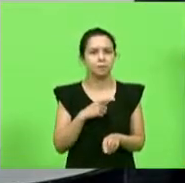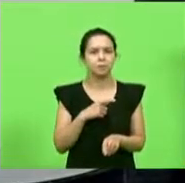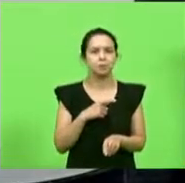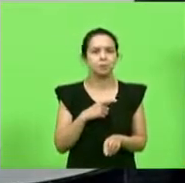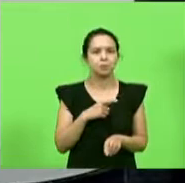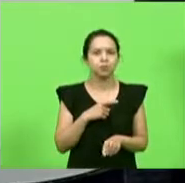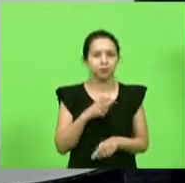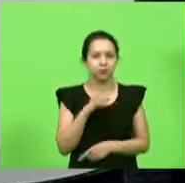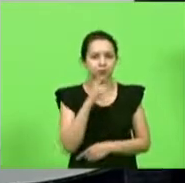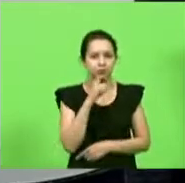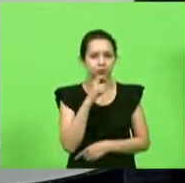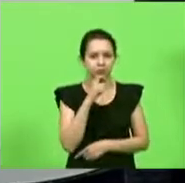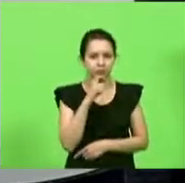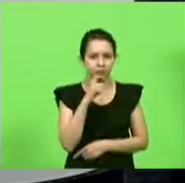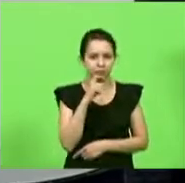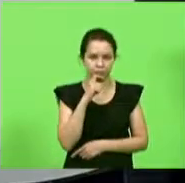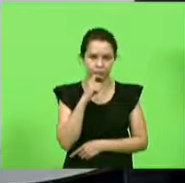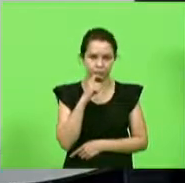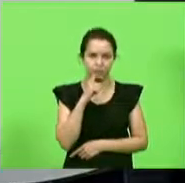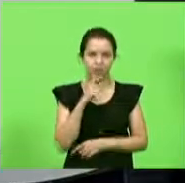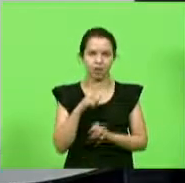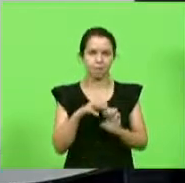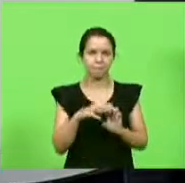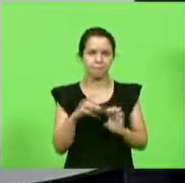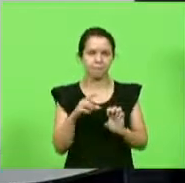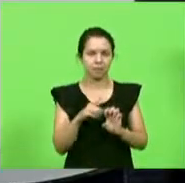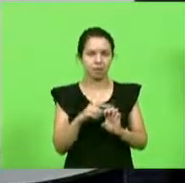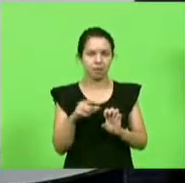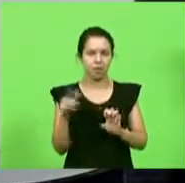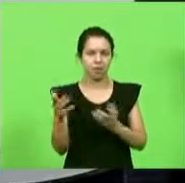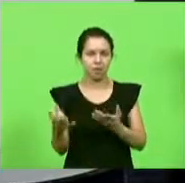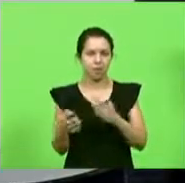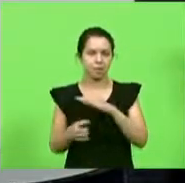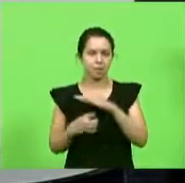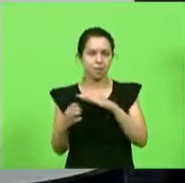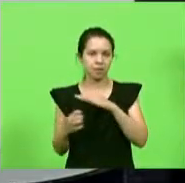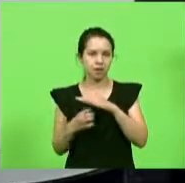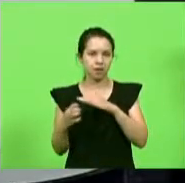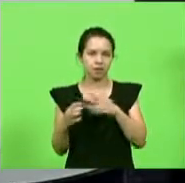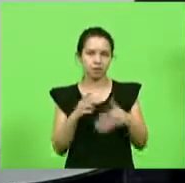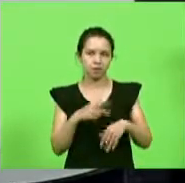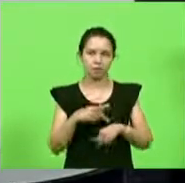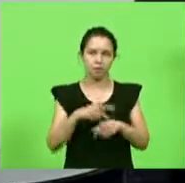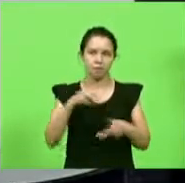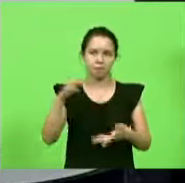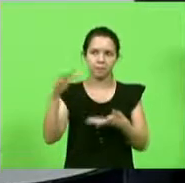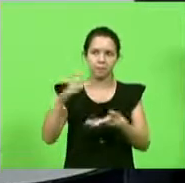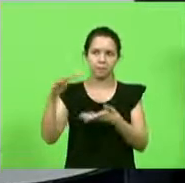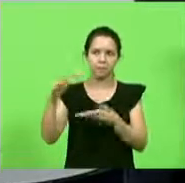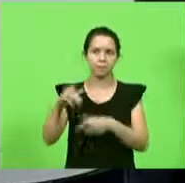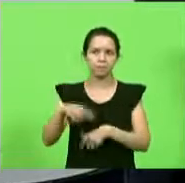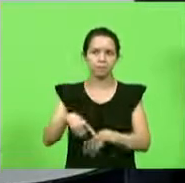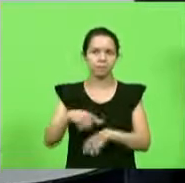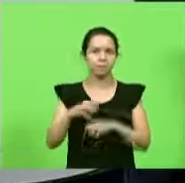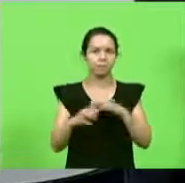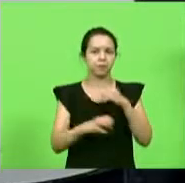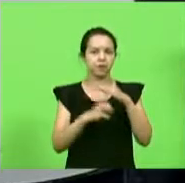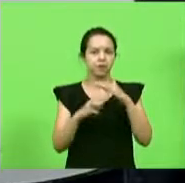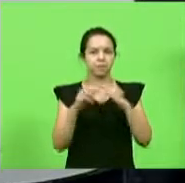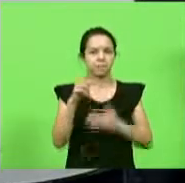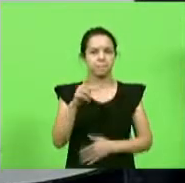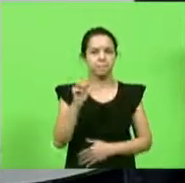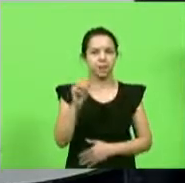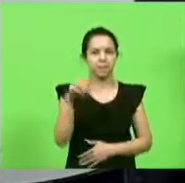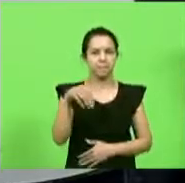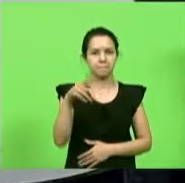exportadores que é o maior empregador da nossa cidade frigorífico Pamplona que é um